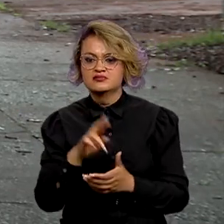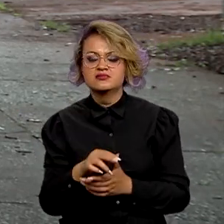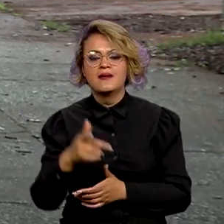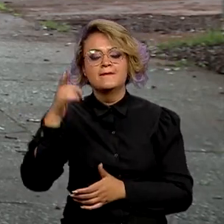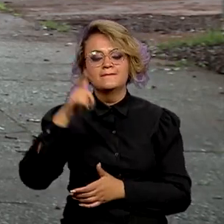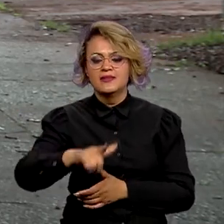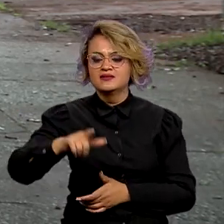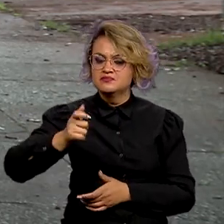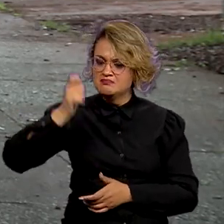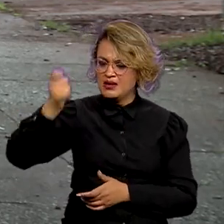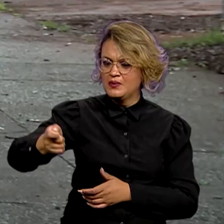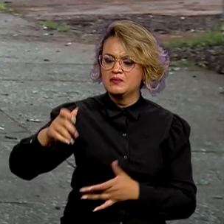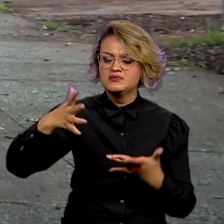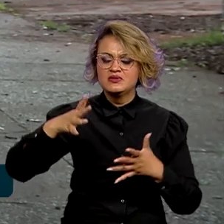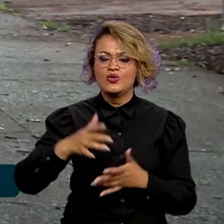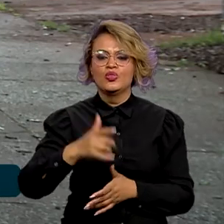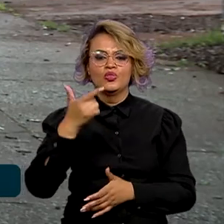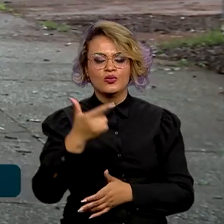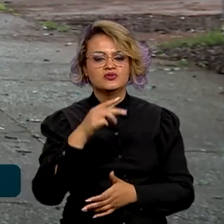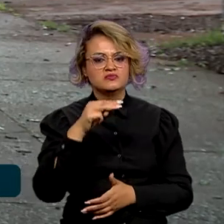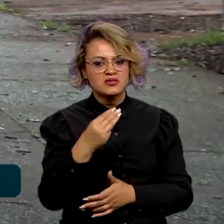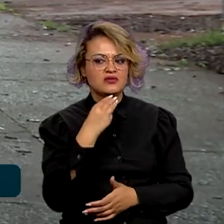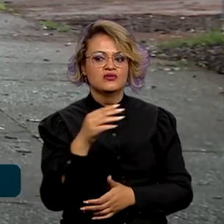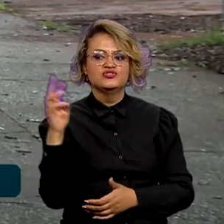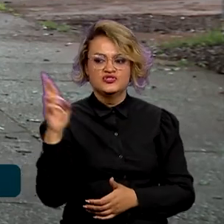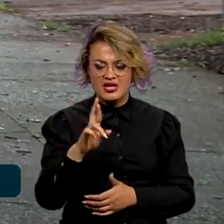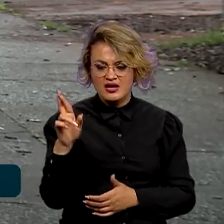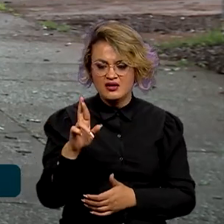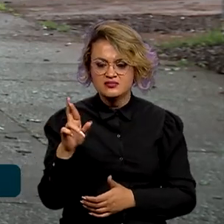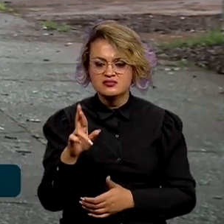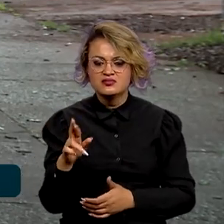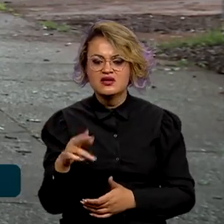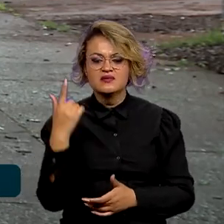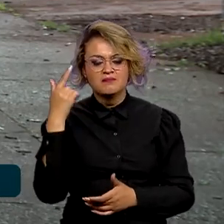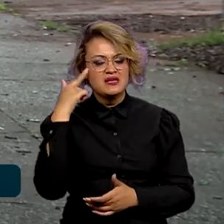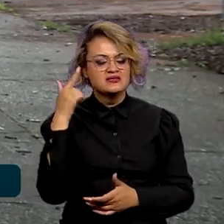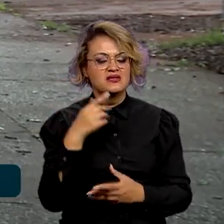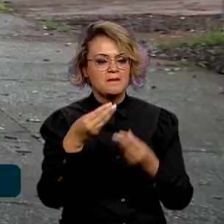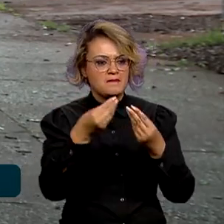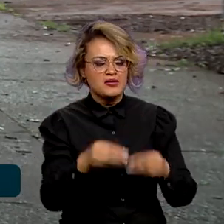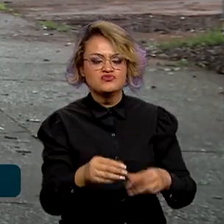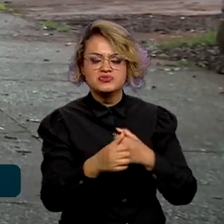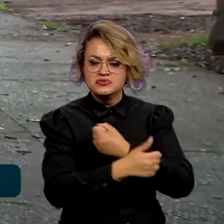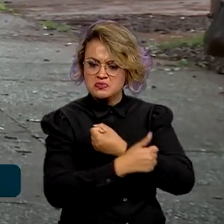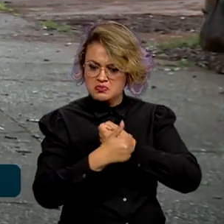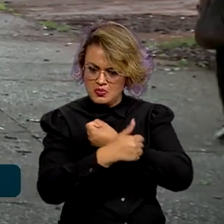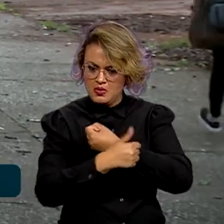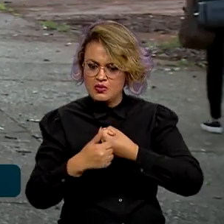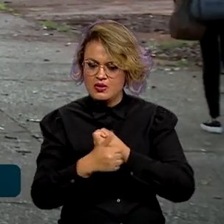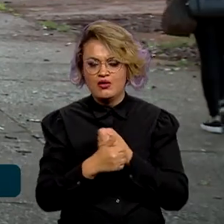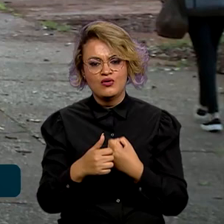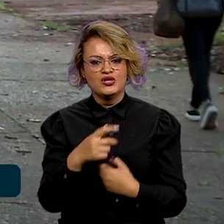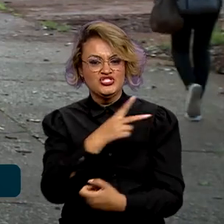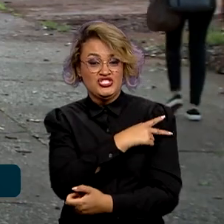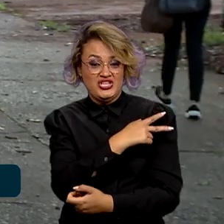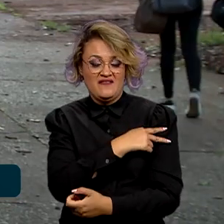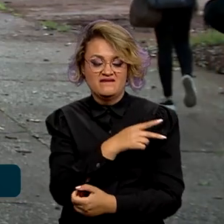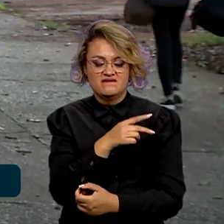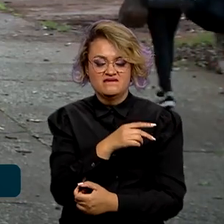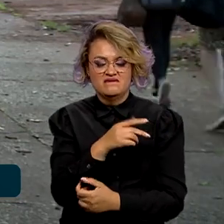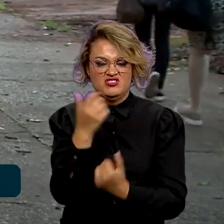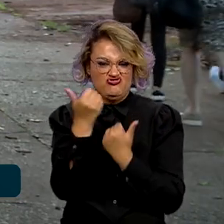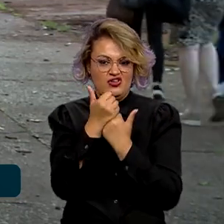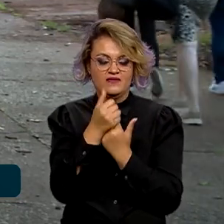foram pagos cerca de 2 milhões de reais a título de danos morais. Os empregadores flagrados